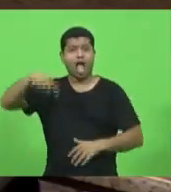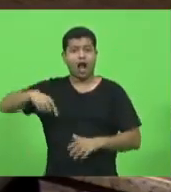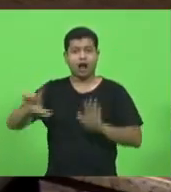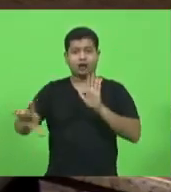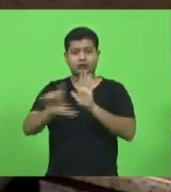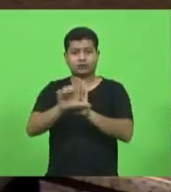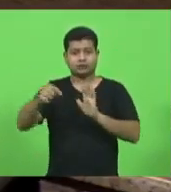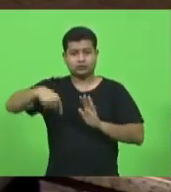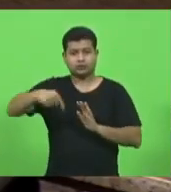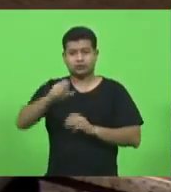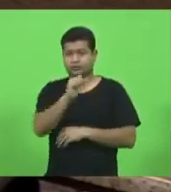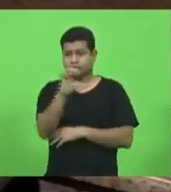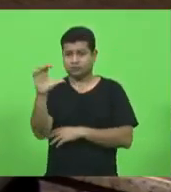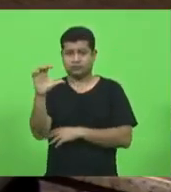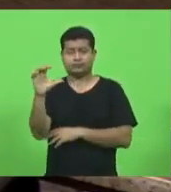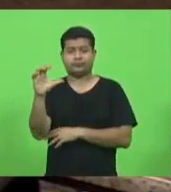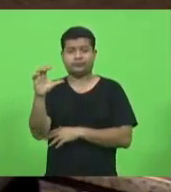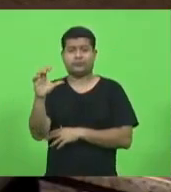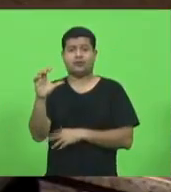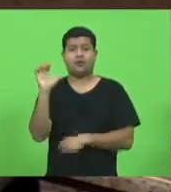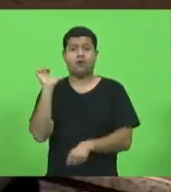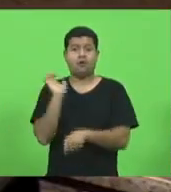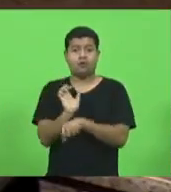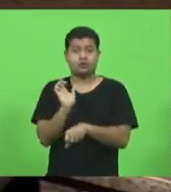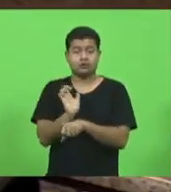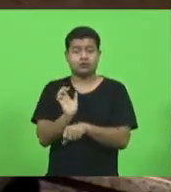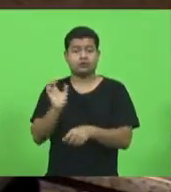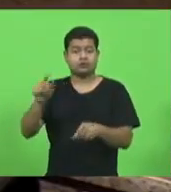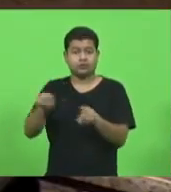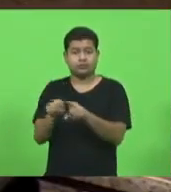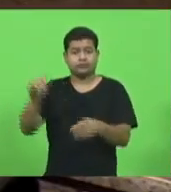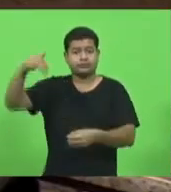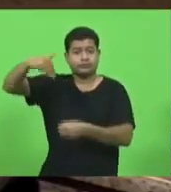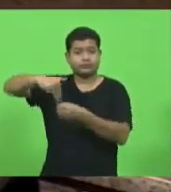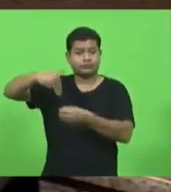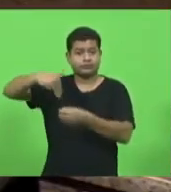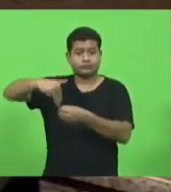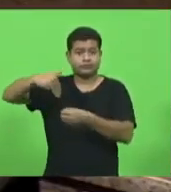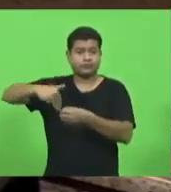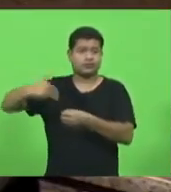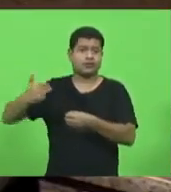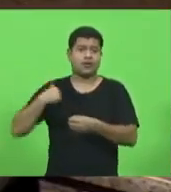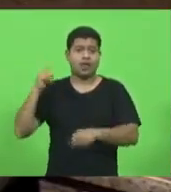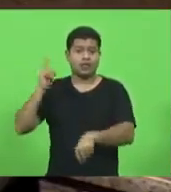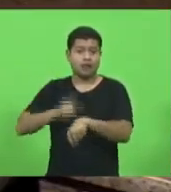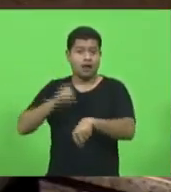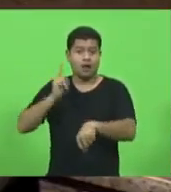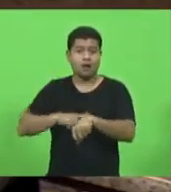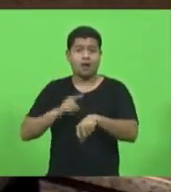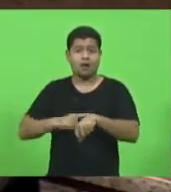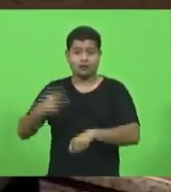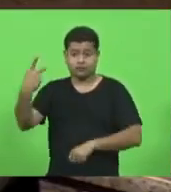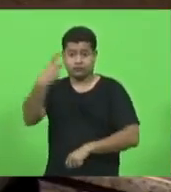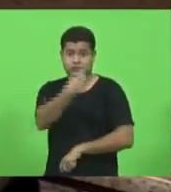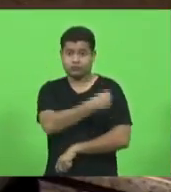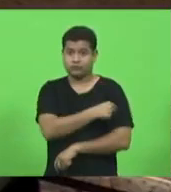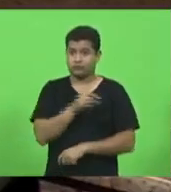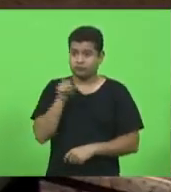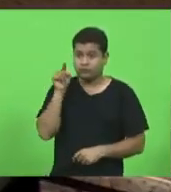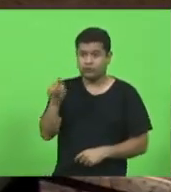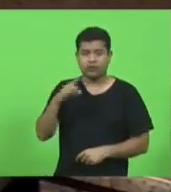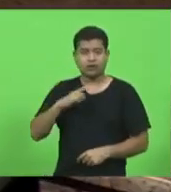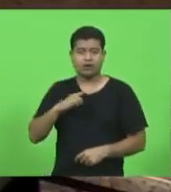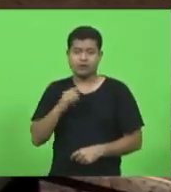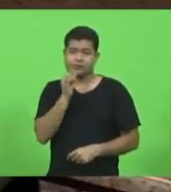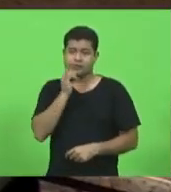Catarina, o Estado, o município, na hora da vacinação, você que tem um familiar